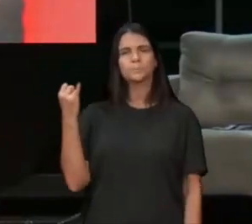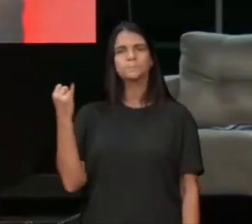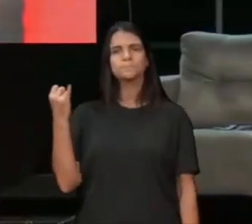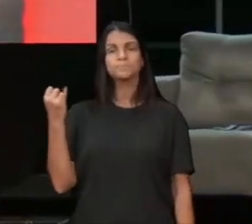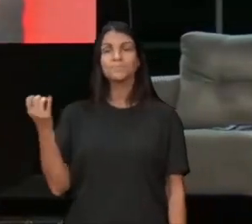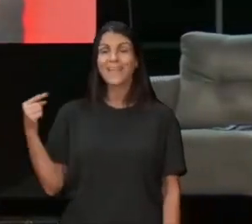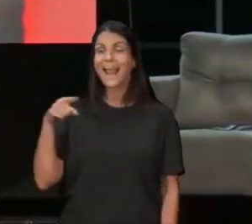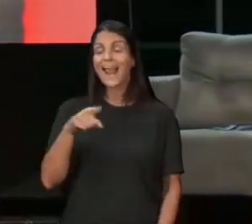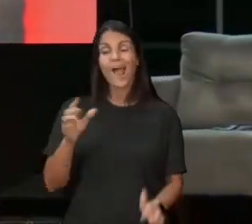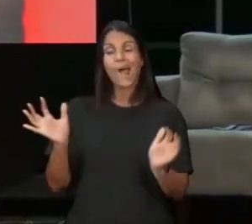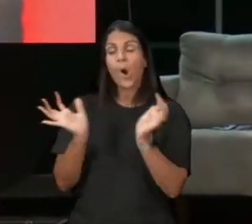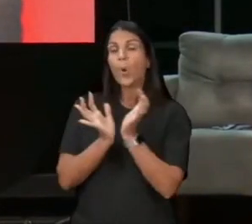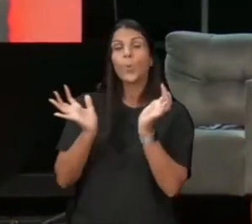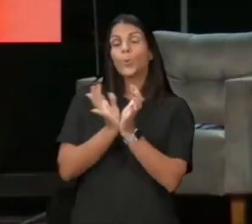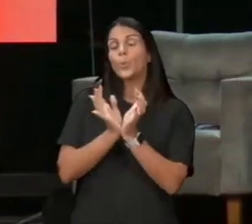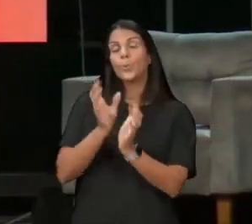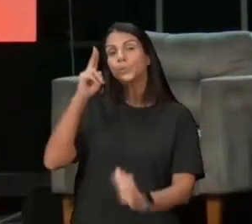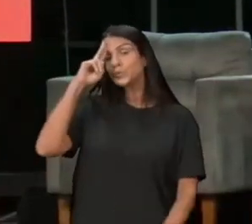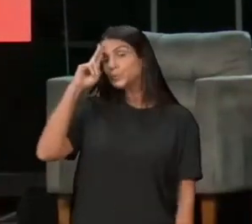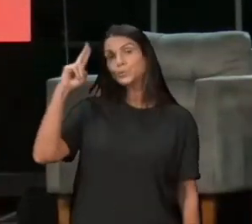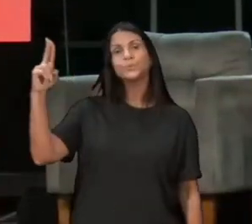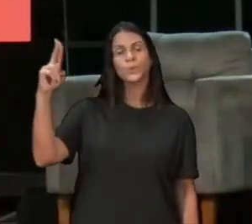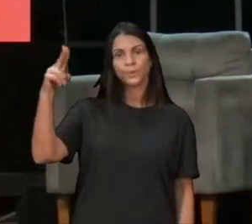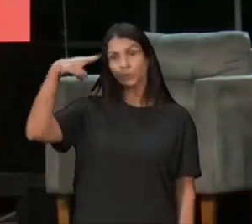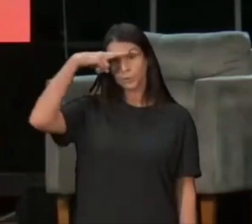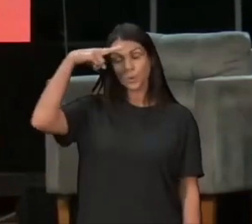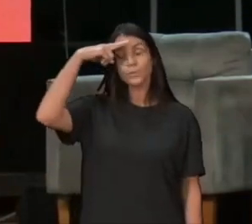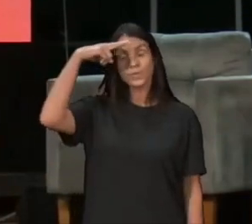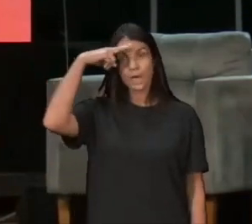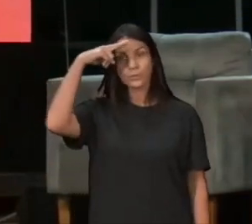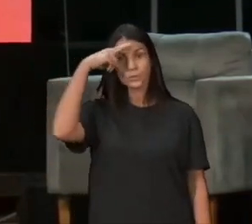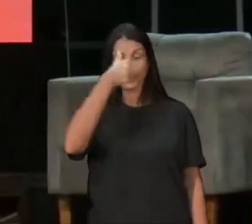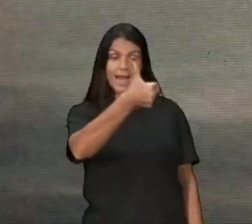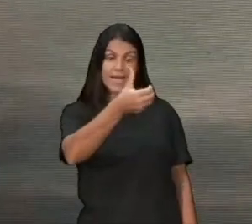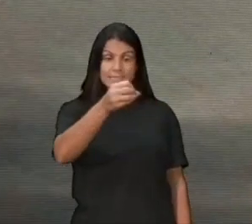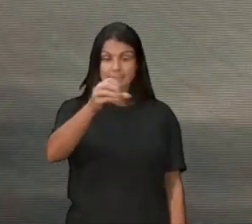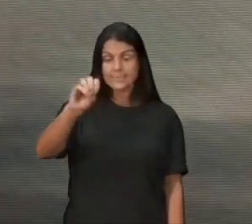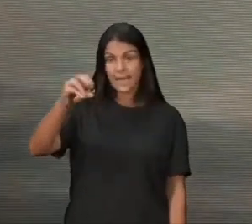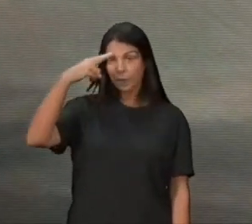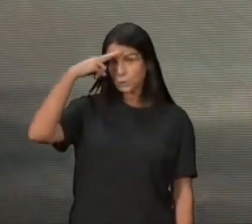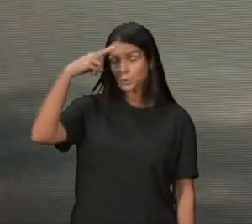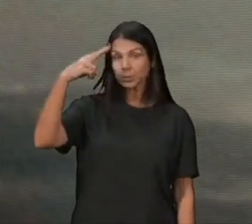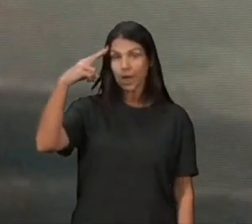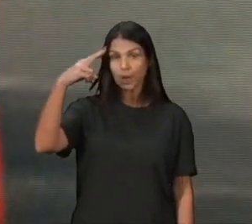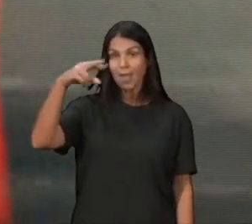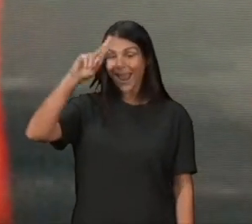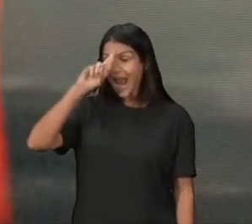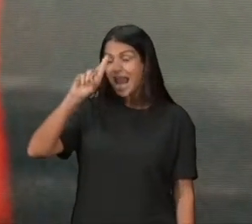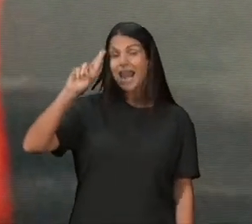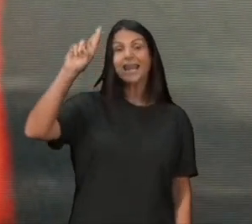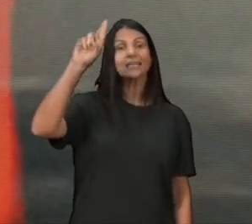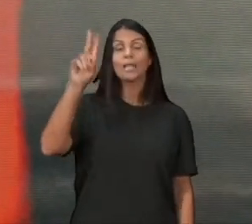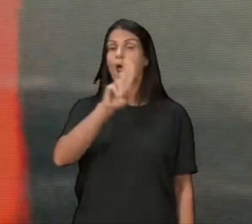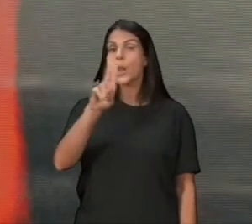um grupamento de soldados, na verdade 100 soldados, e o líder desse grupamento, é o